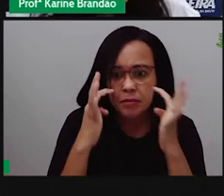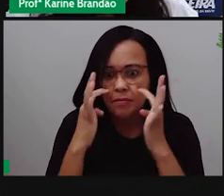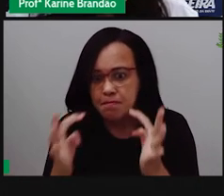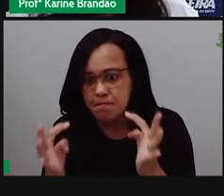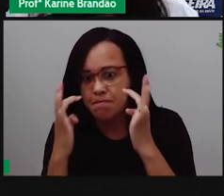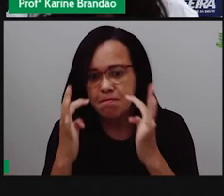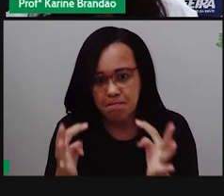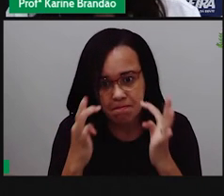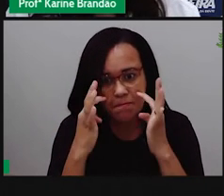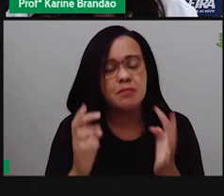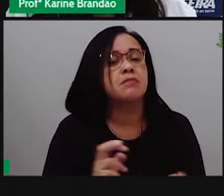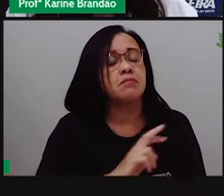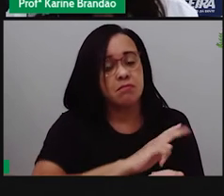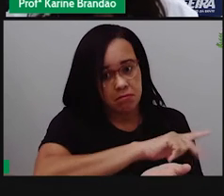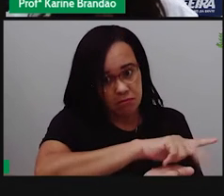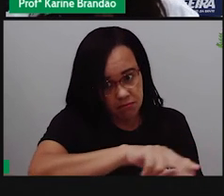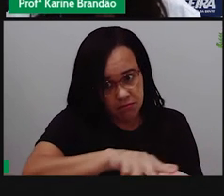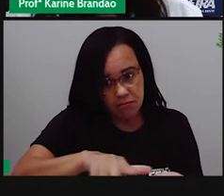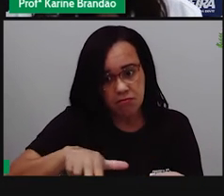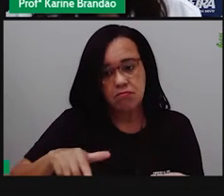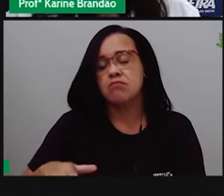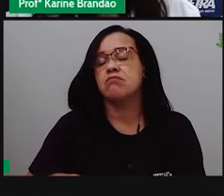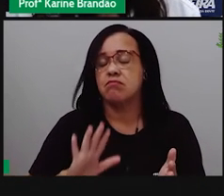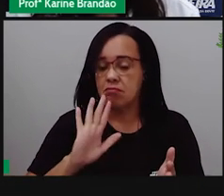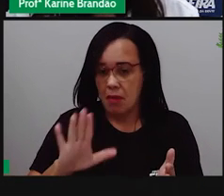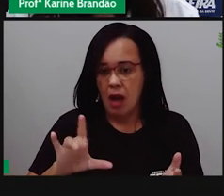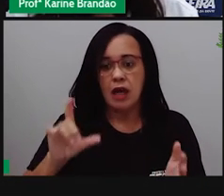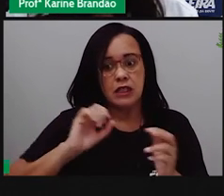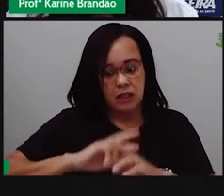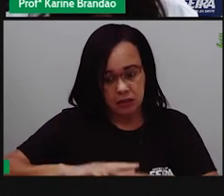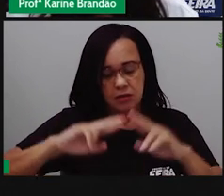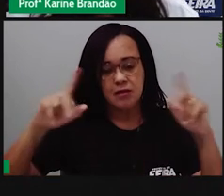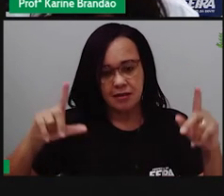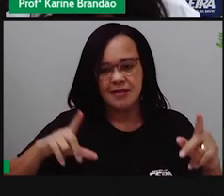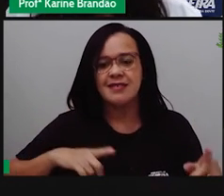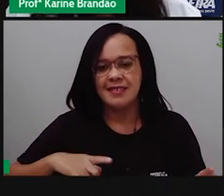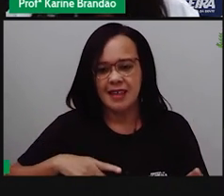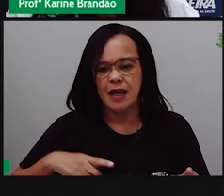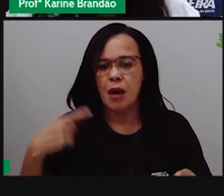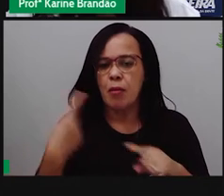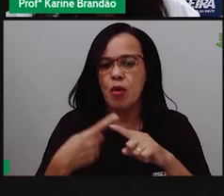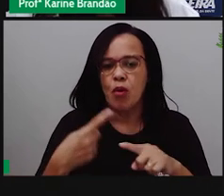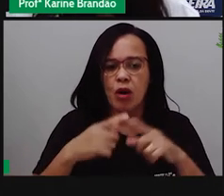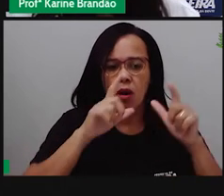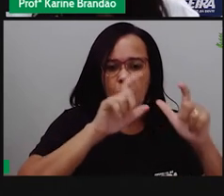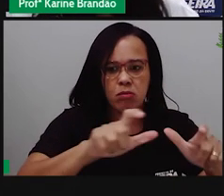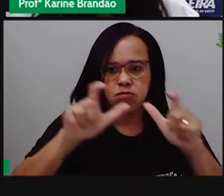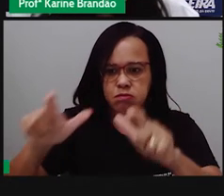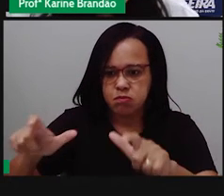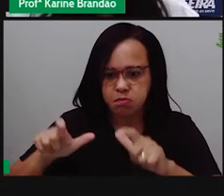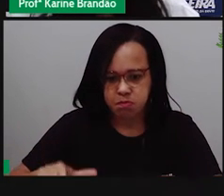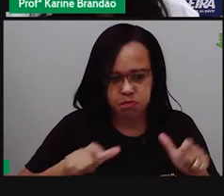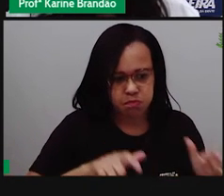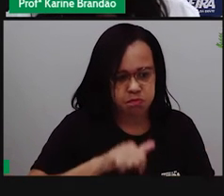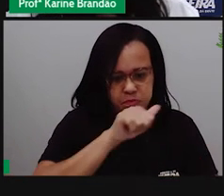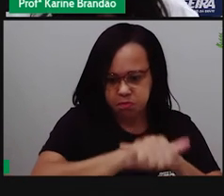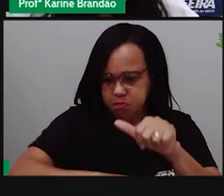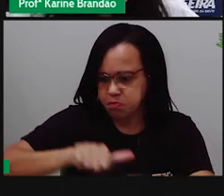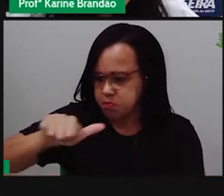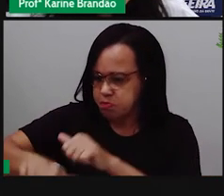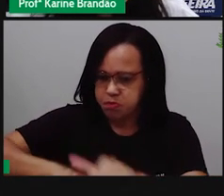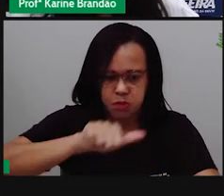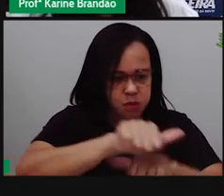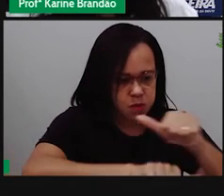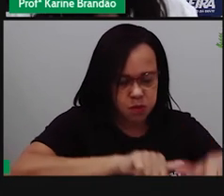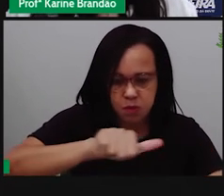entre populações, né, são a mesma espécie, mas às por estarem em locais diferentes, vai ter uma variação ali, uma